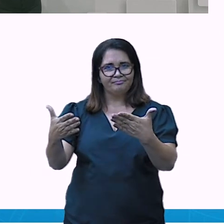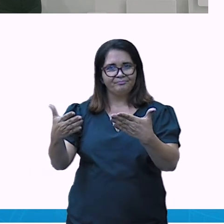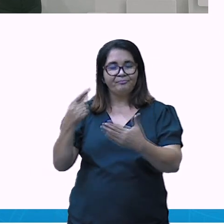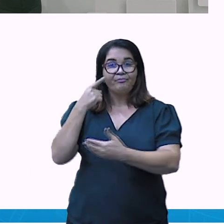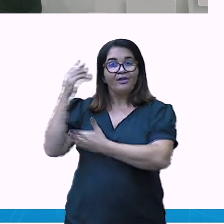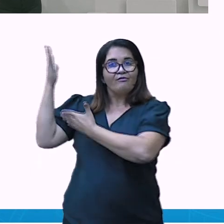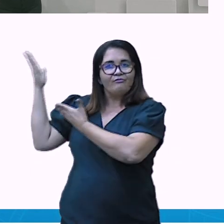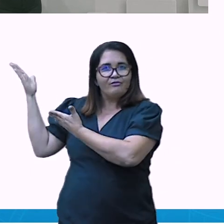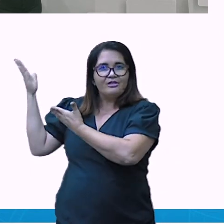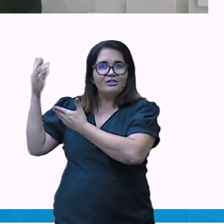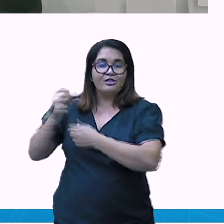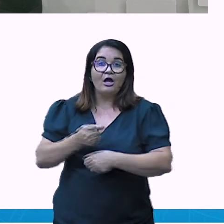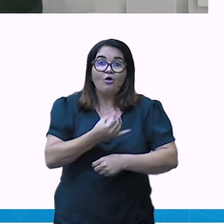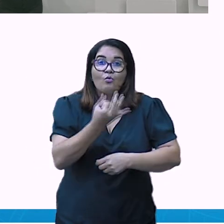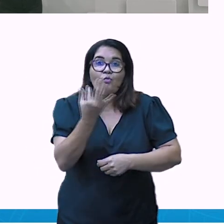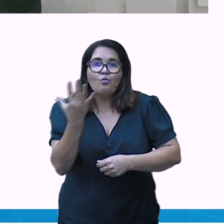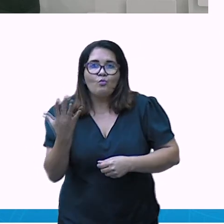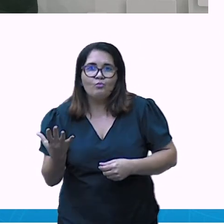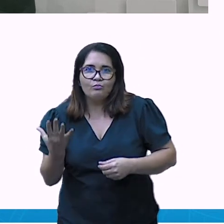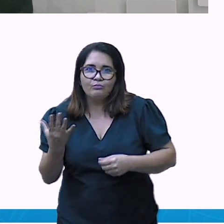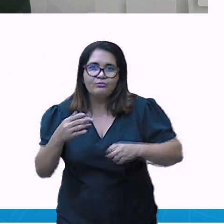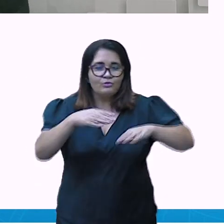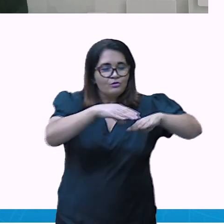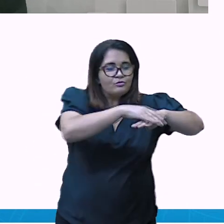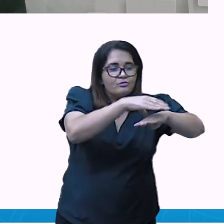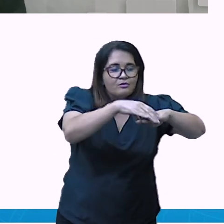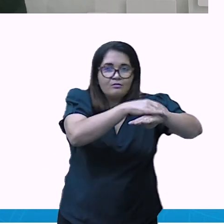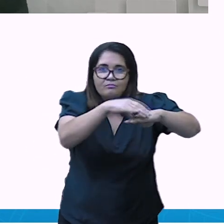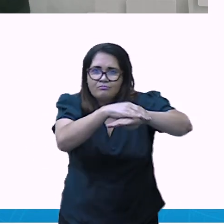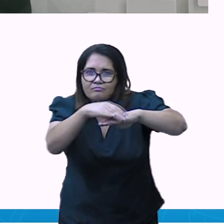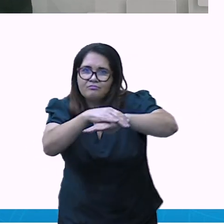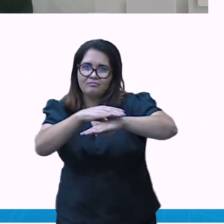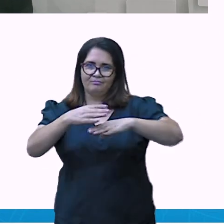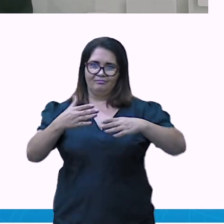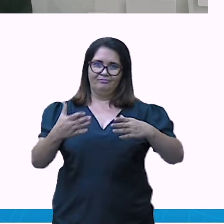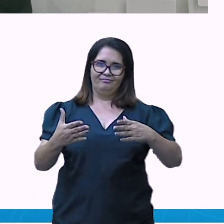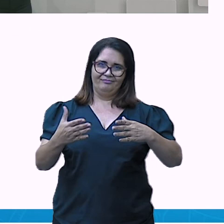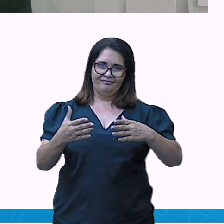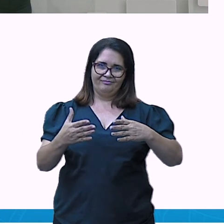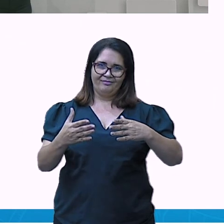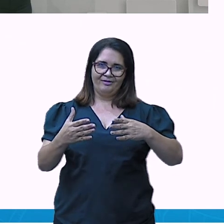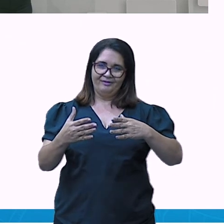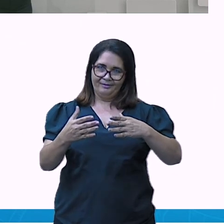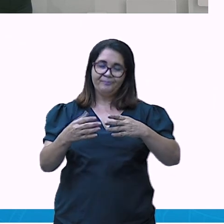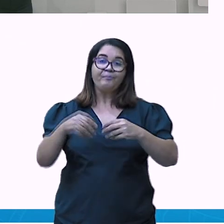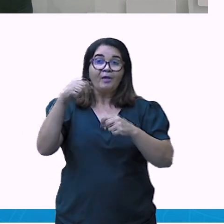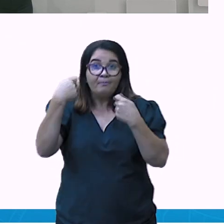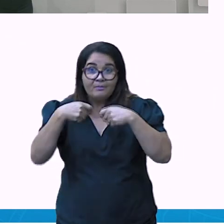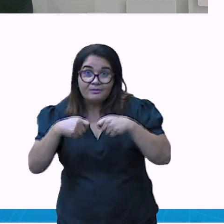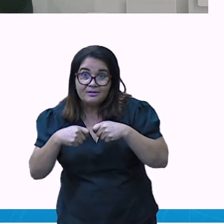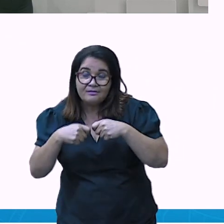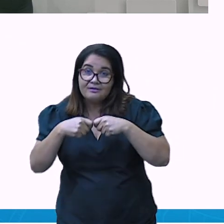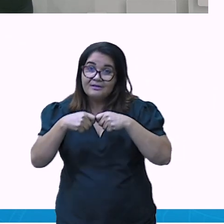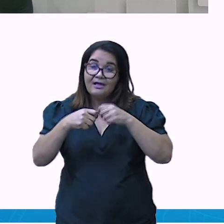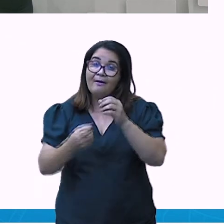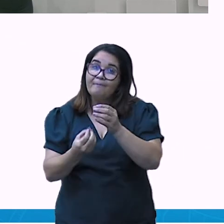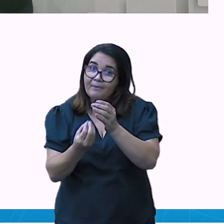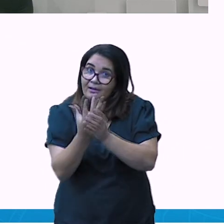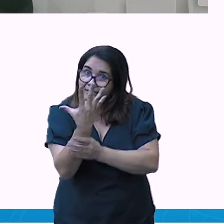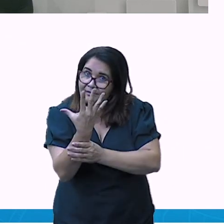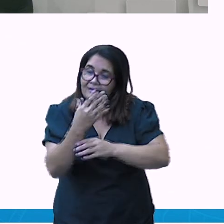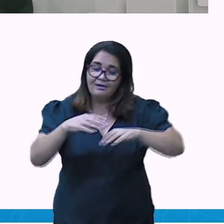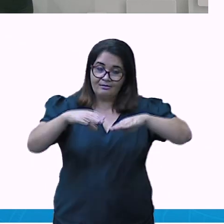Essa empresa, ela não sai por aí, né, catando, ou ela não sai, não coloca os funcionários dela para